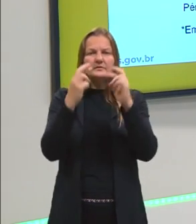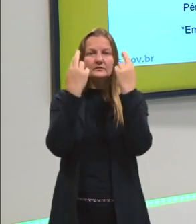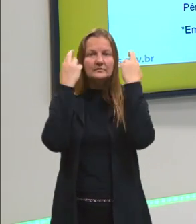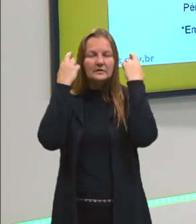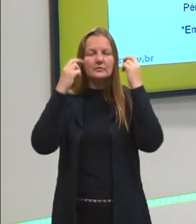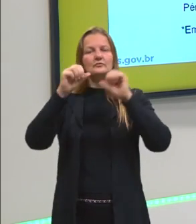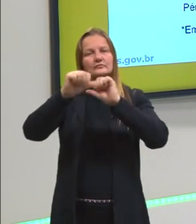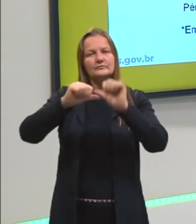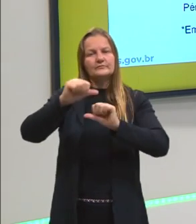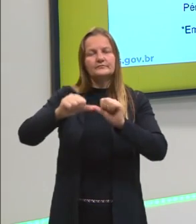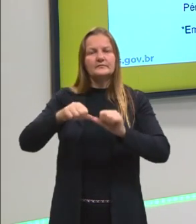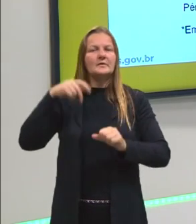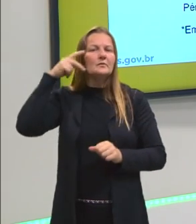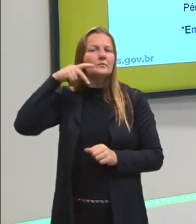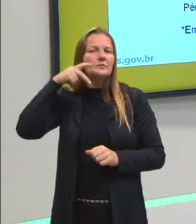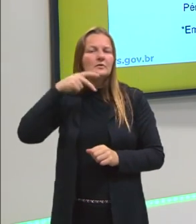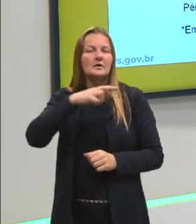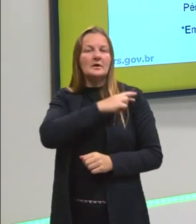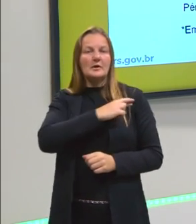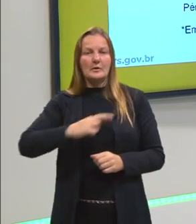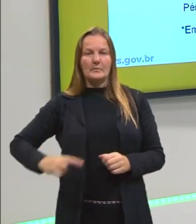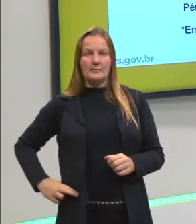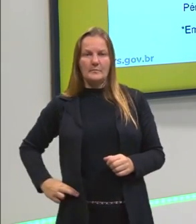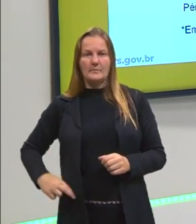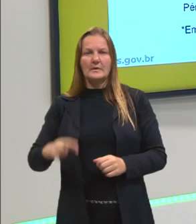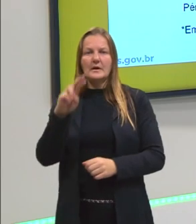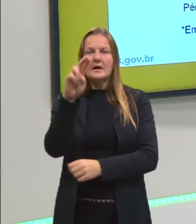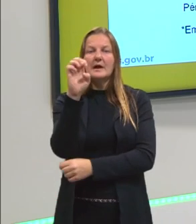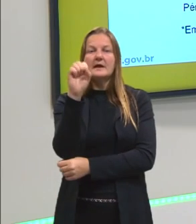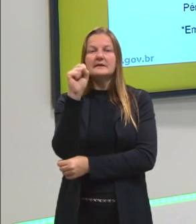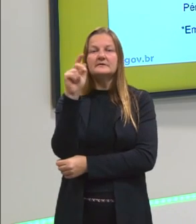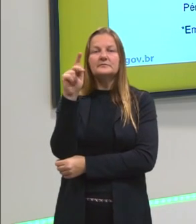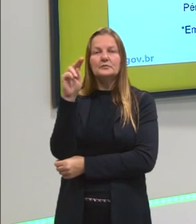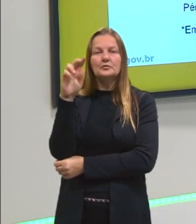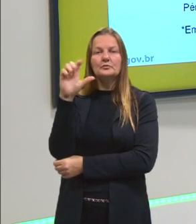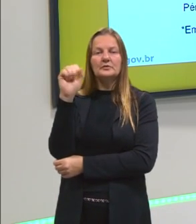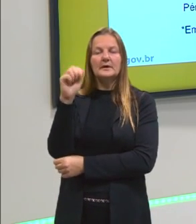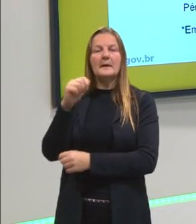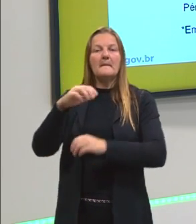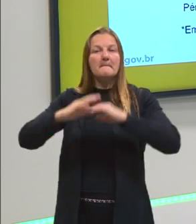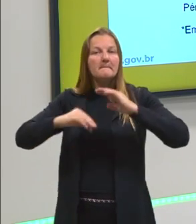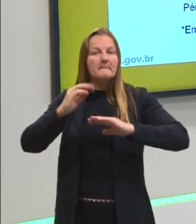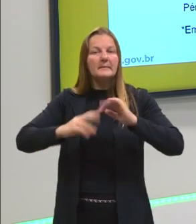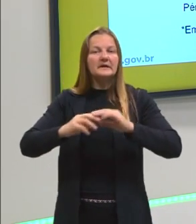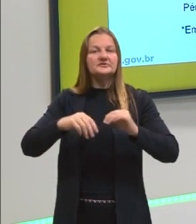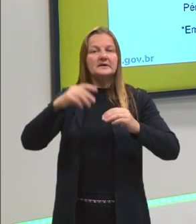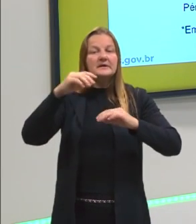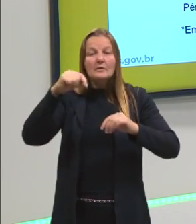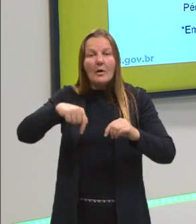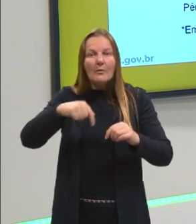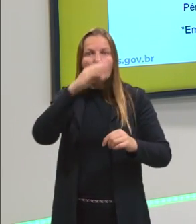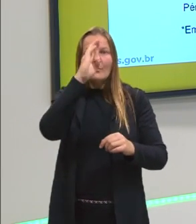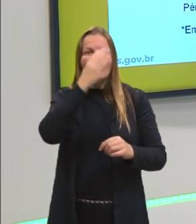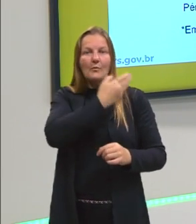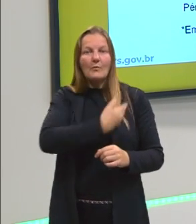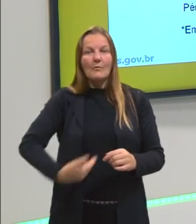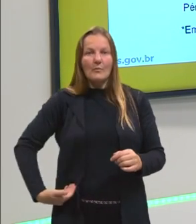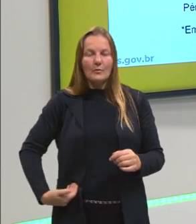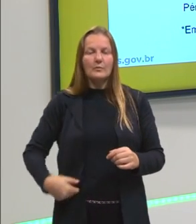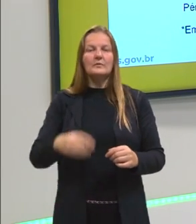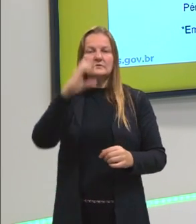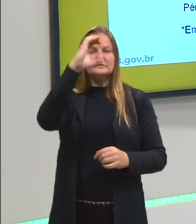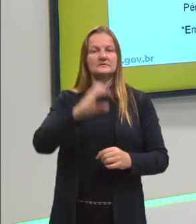E está a política e república, república, república, as práticas públicas, aquilo que envolve o